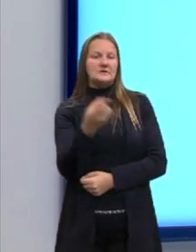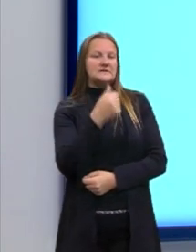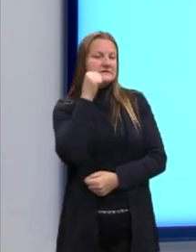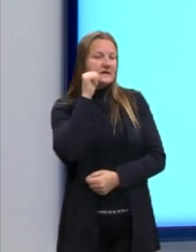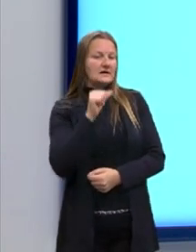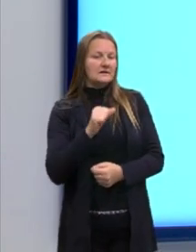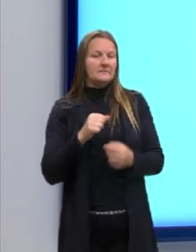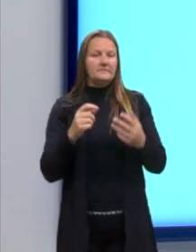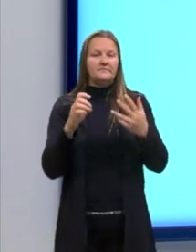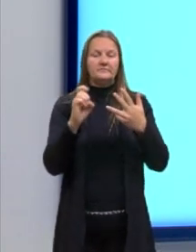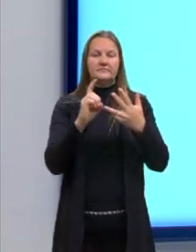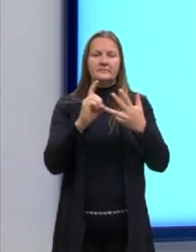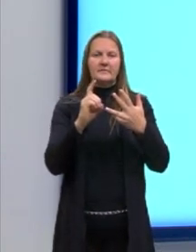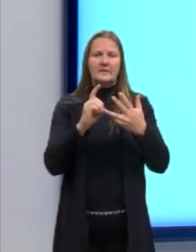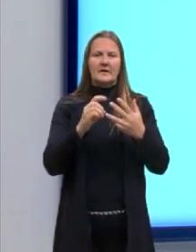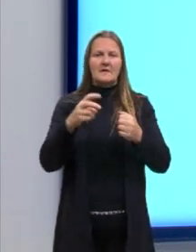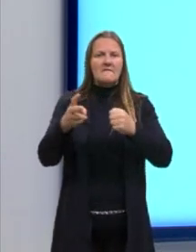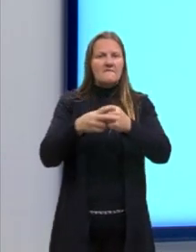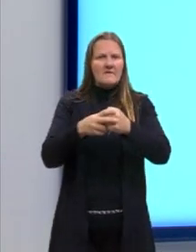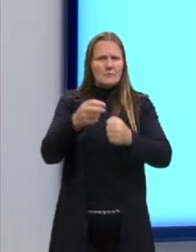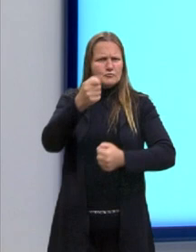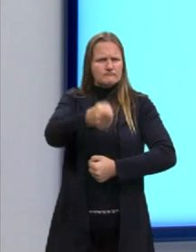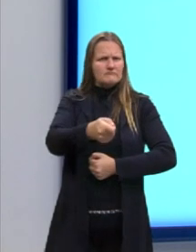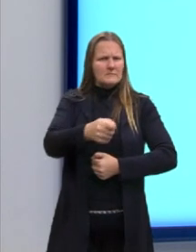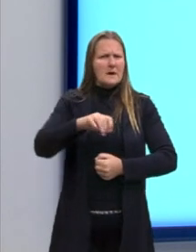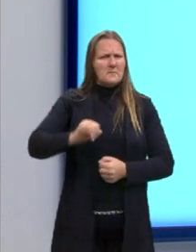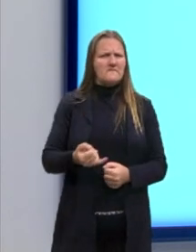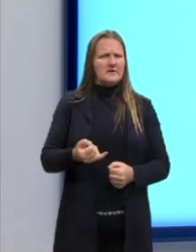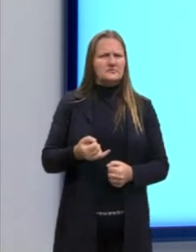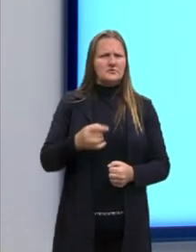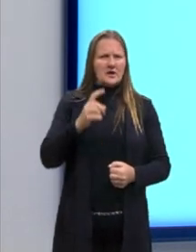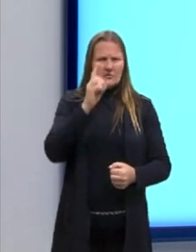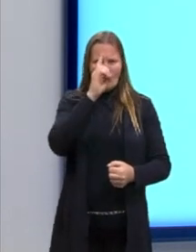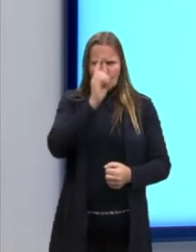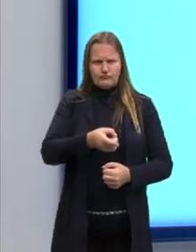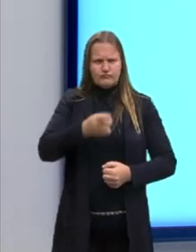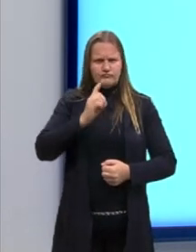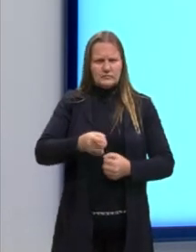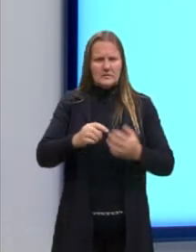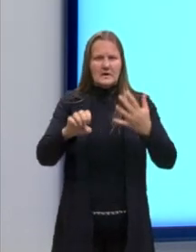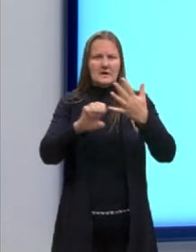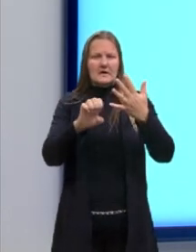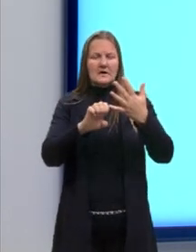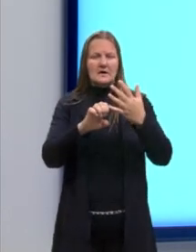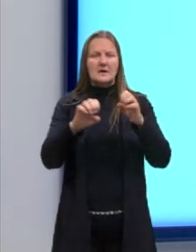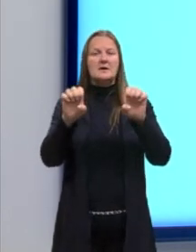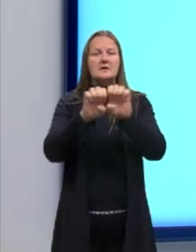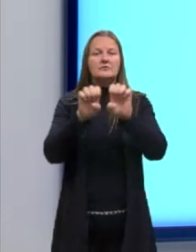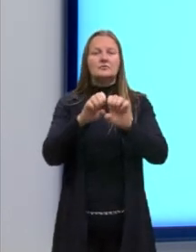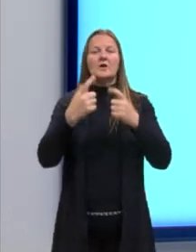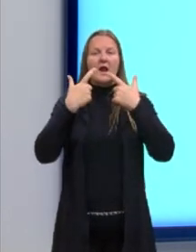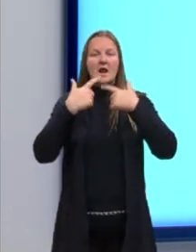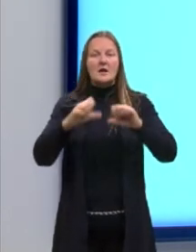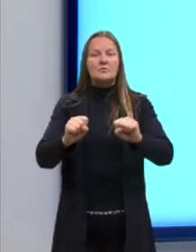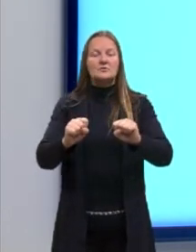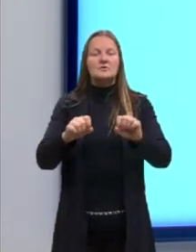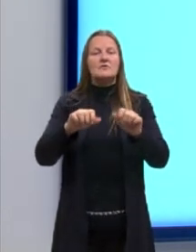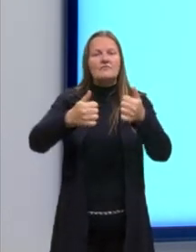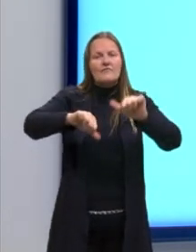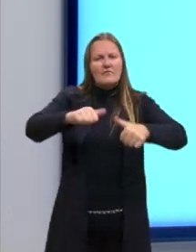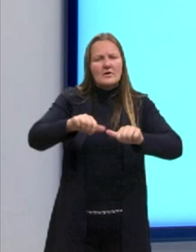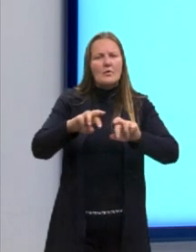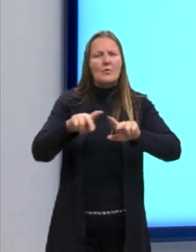no modo imperativo, como siga e aproveite. Ou letra E. estruturas linguísticas avaliativas,